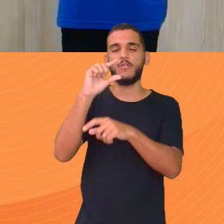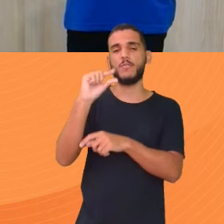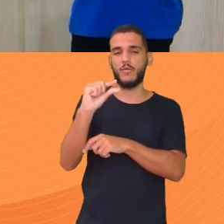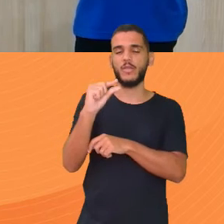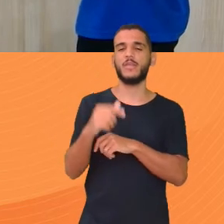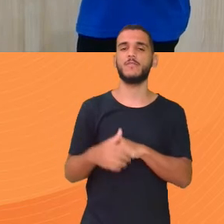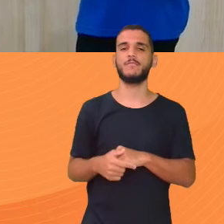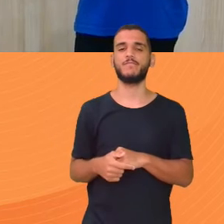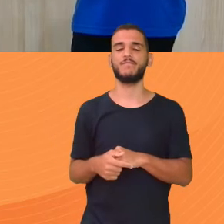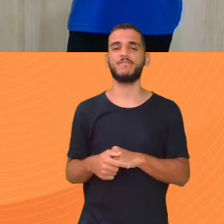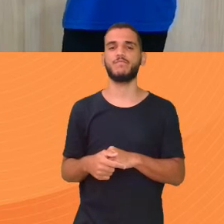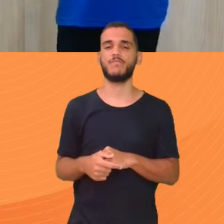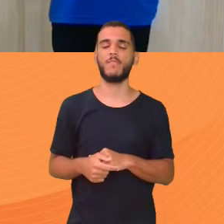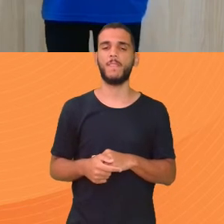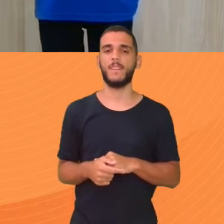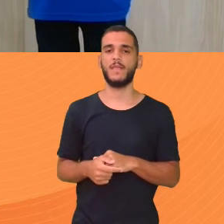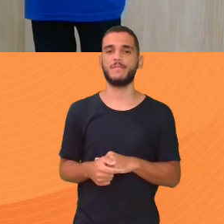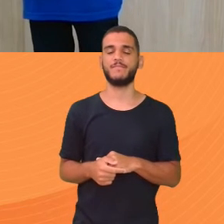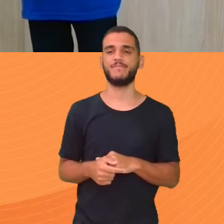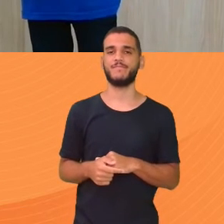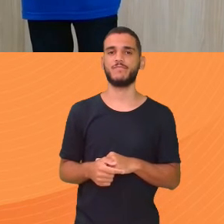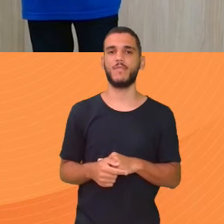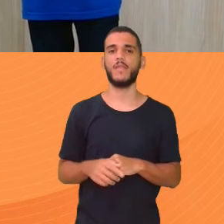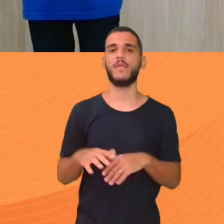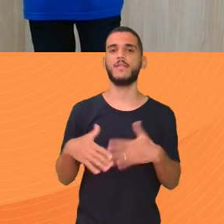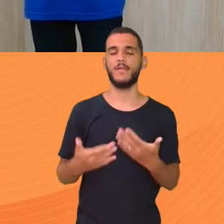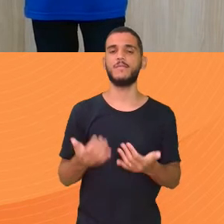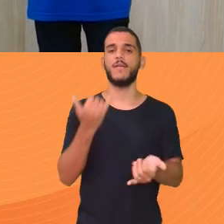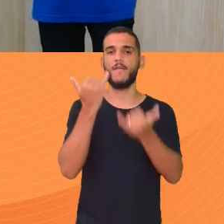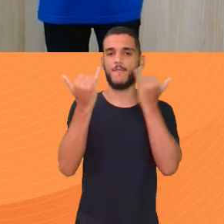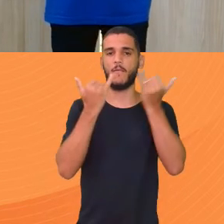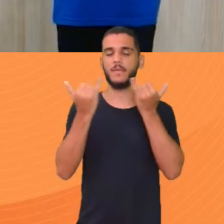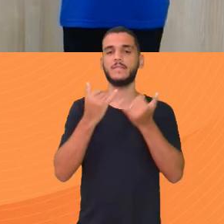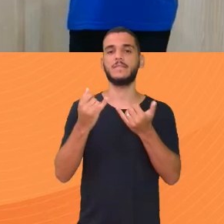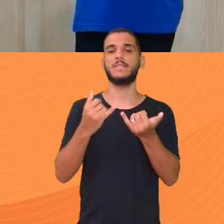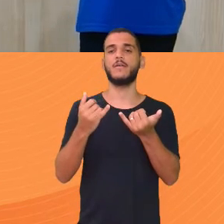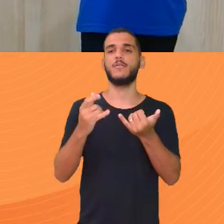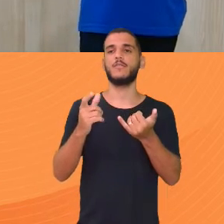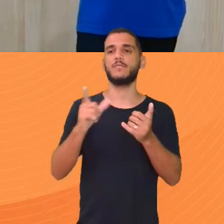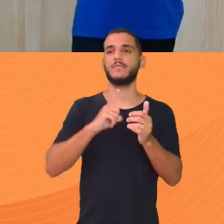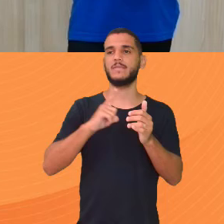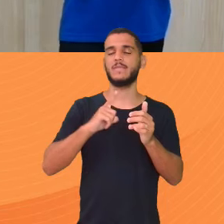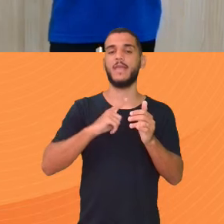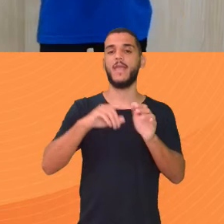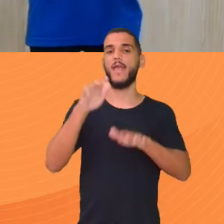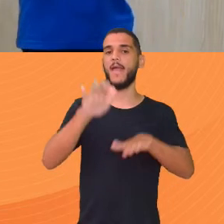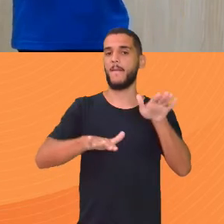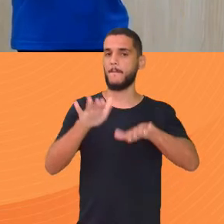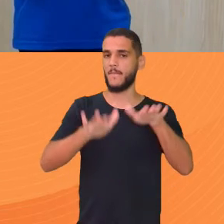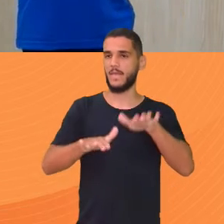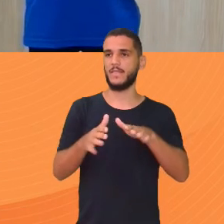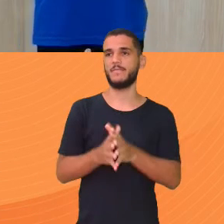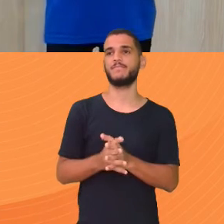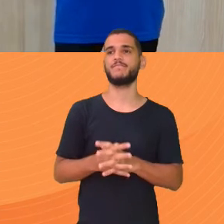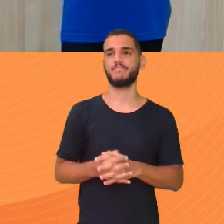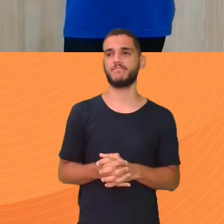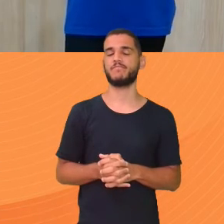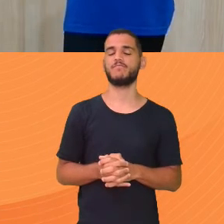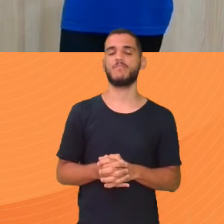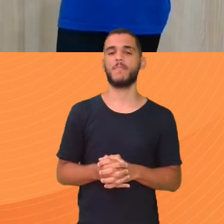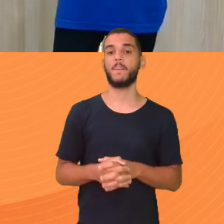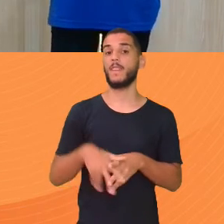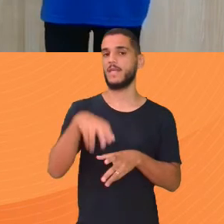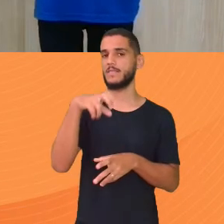dispersão de dados Em relação à média Tá bom? Então observa Olha como é a variância A média Deu 5 Do saldo de gols Não foi?